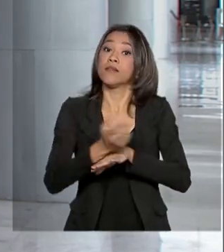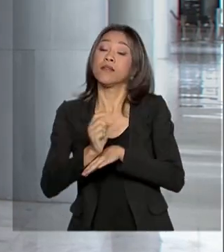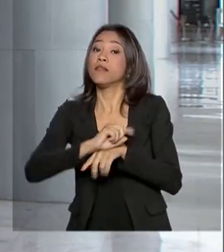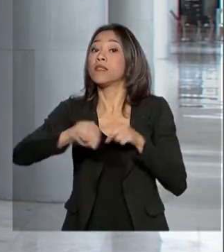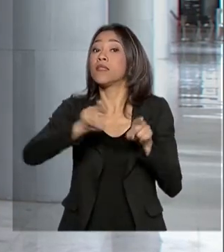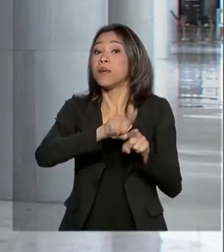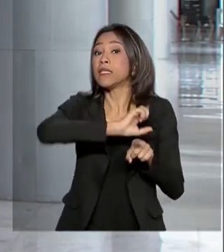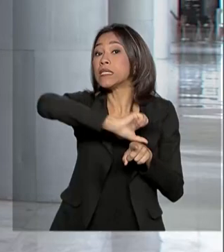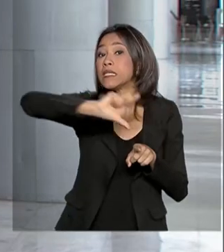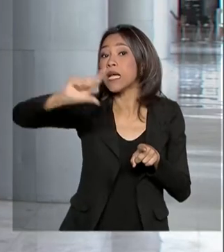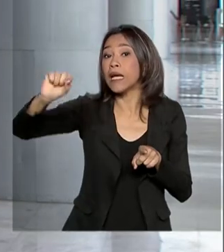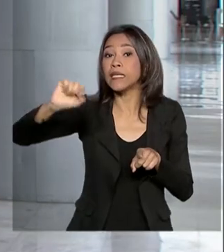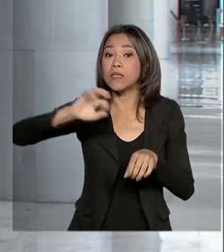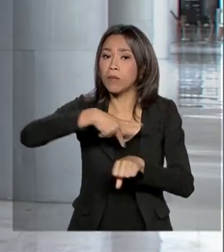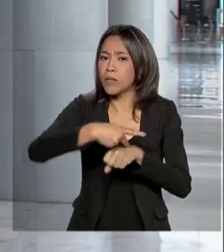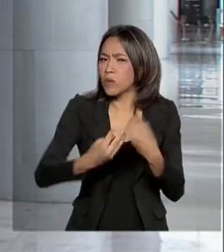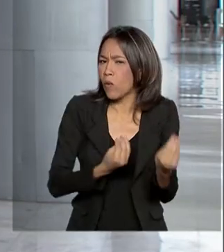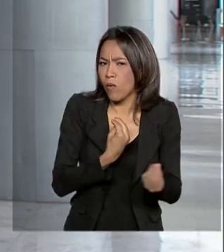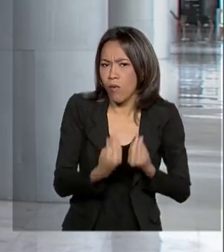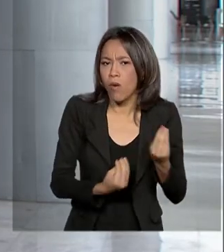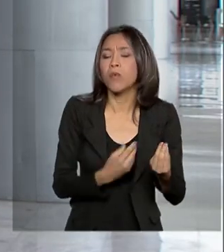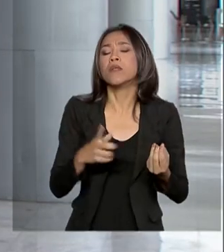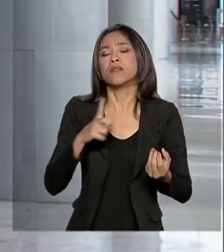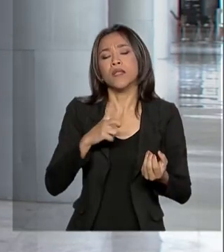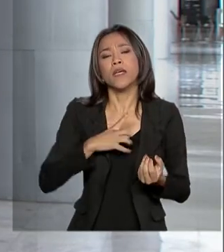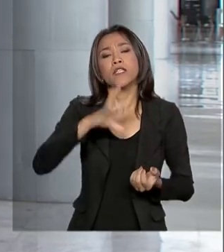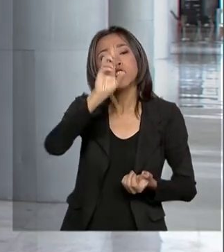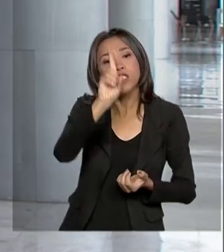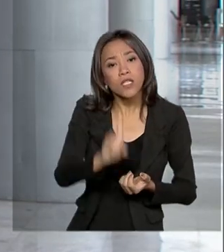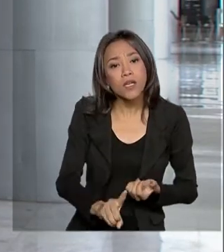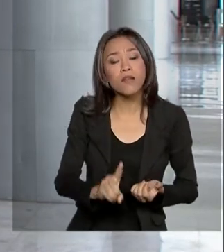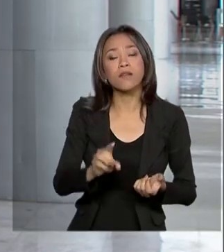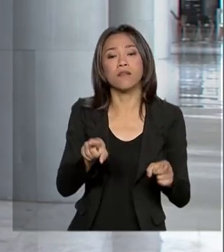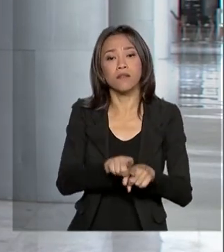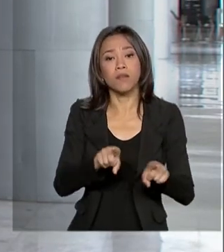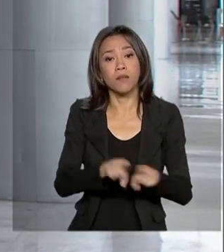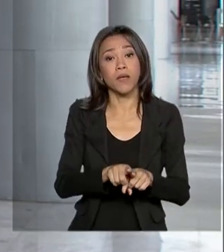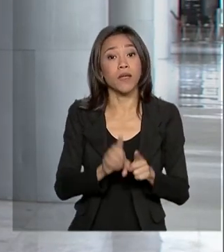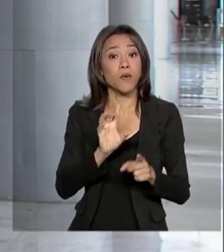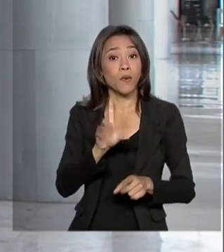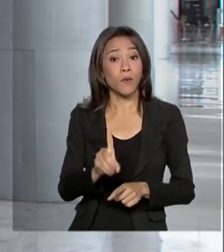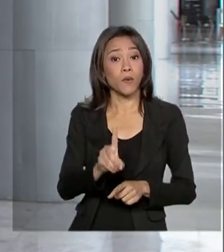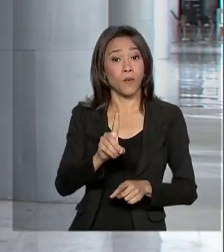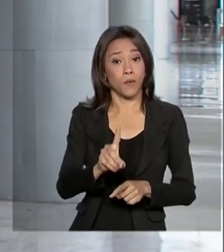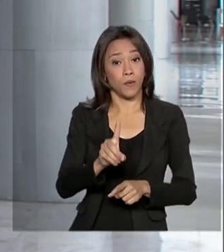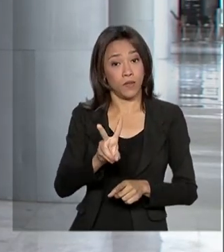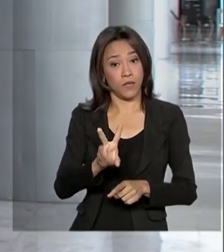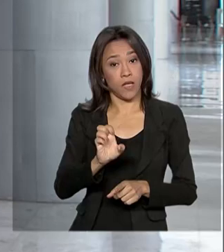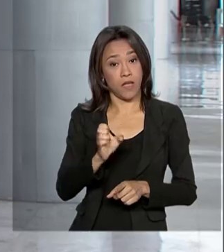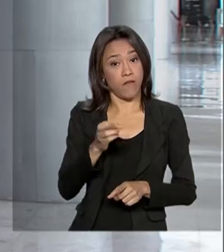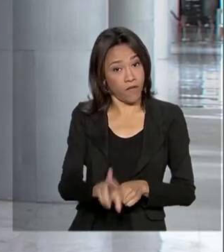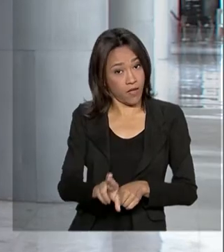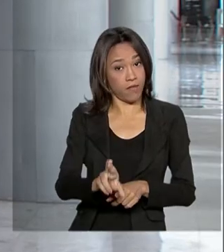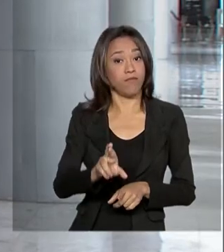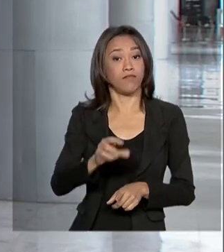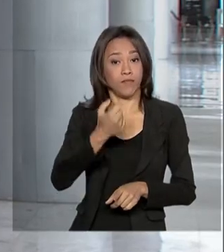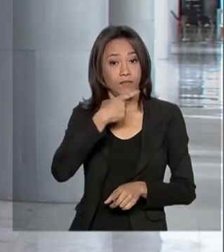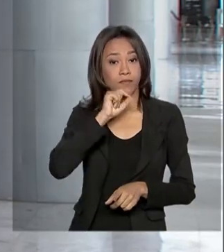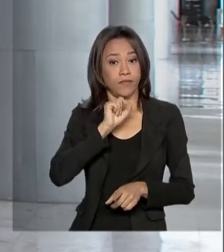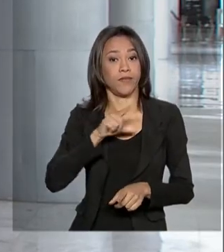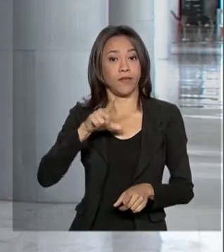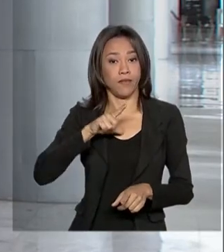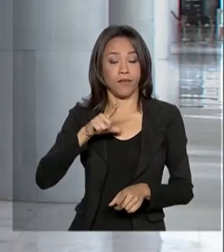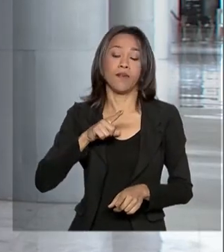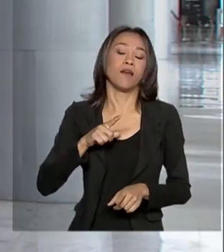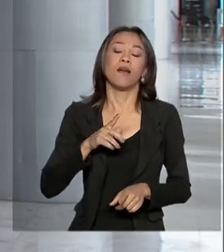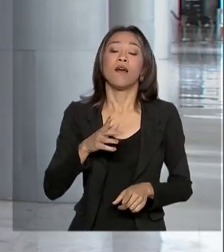E determina também os direitos e deveres de quem está nessa situação. Hoje, o ministro da Saúde, Luiz Henrique Mandetta,